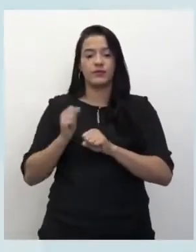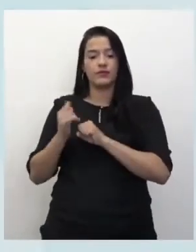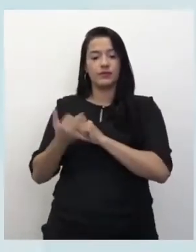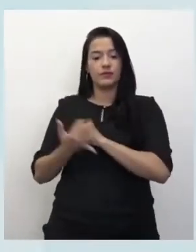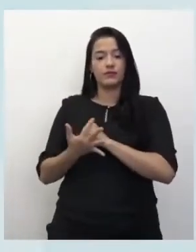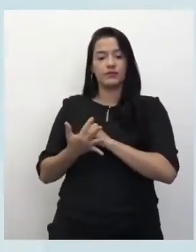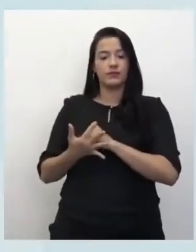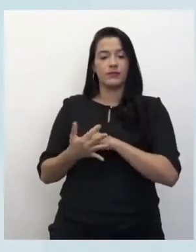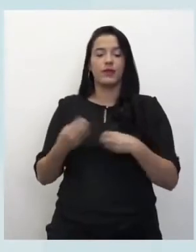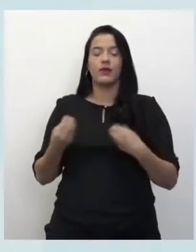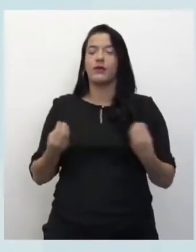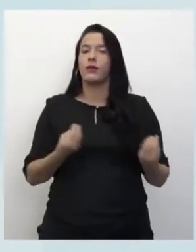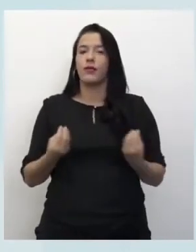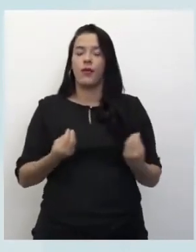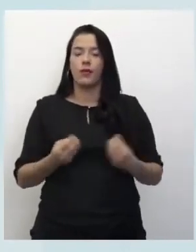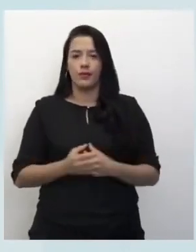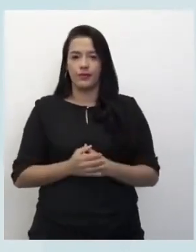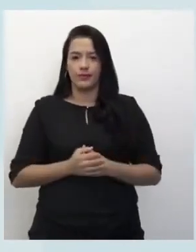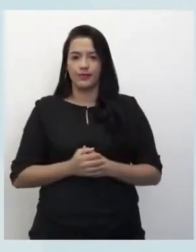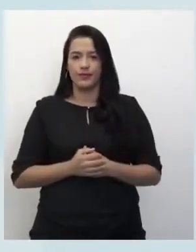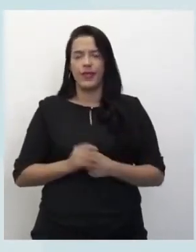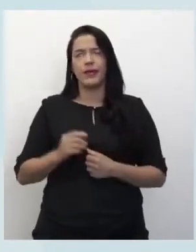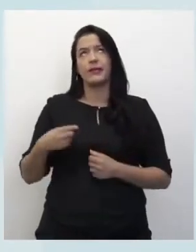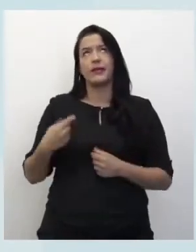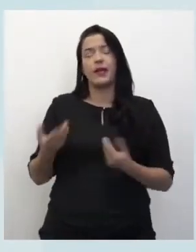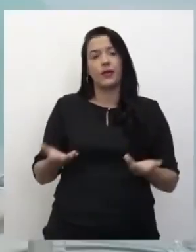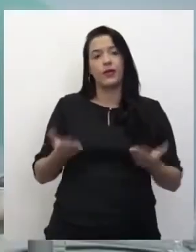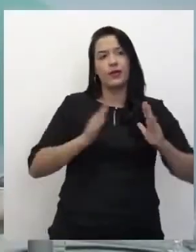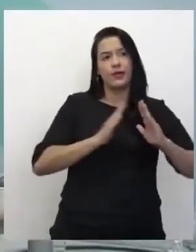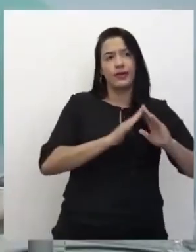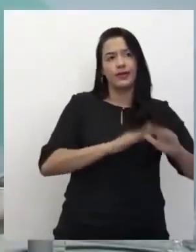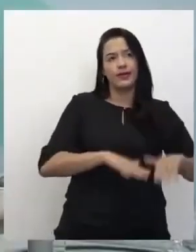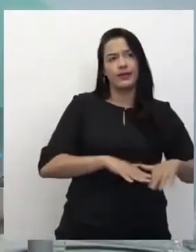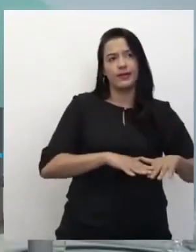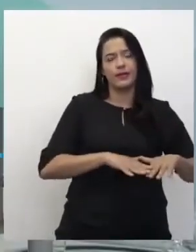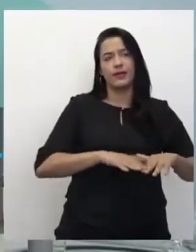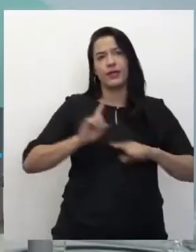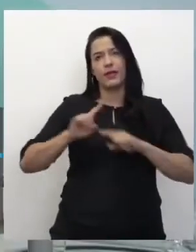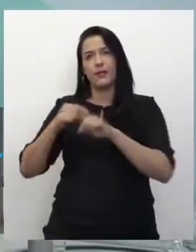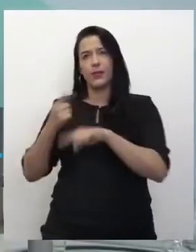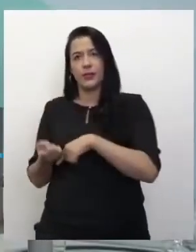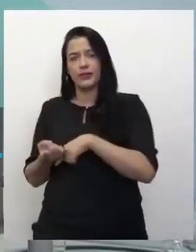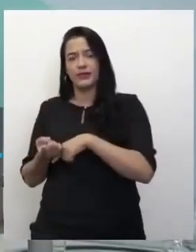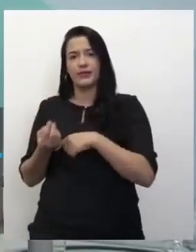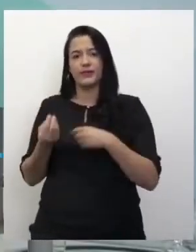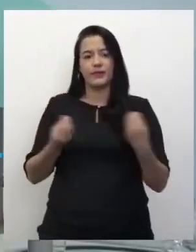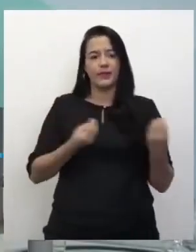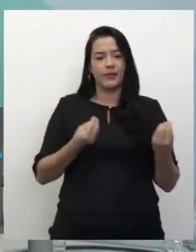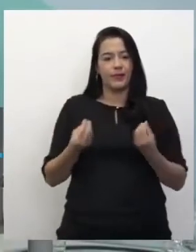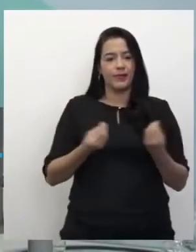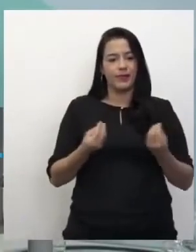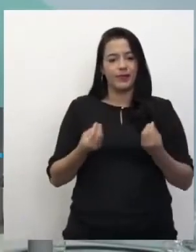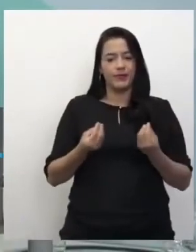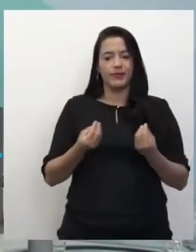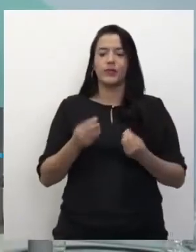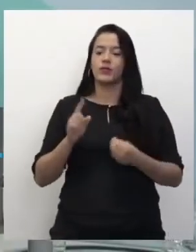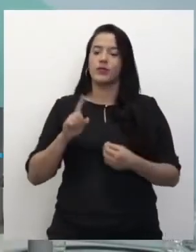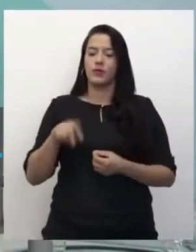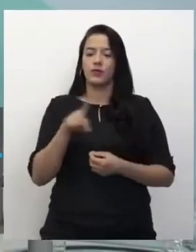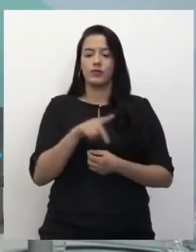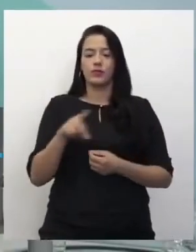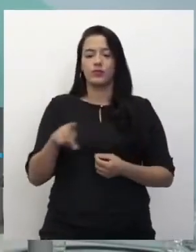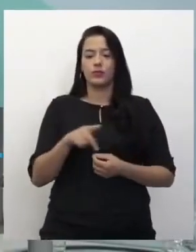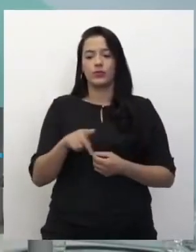suposição. Como será a vida depois da quarentena? Então, isso é muito importante. O Prodo Alberto,